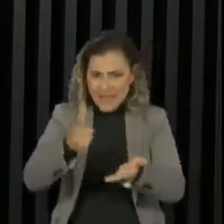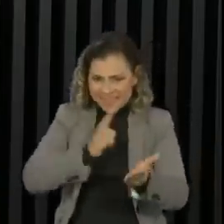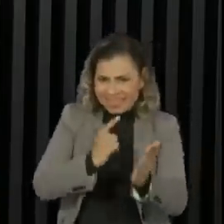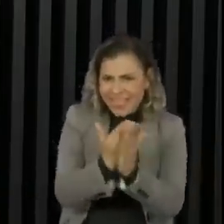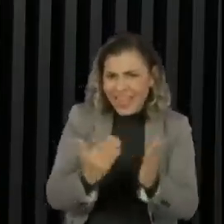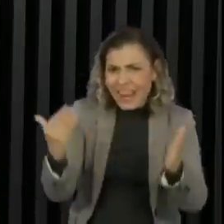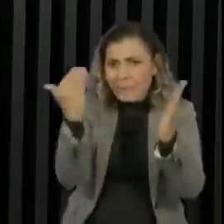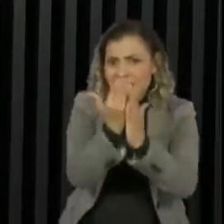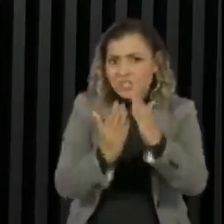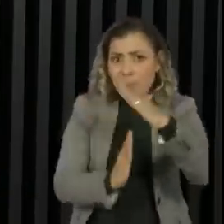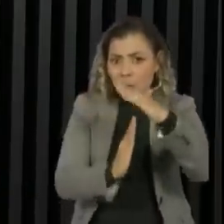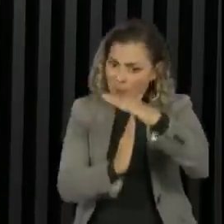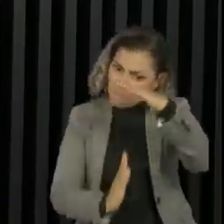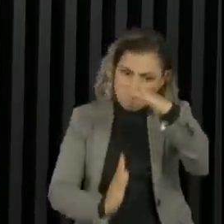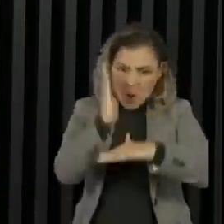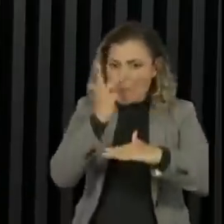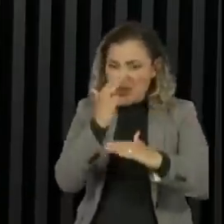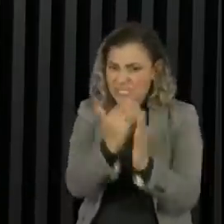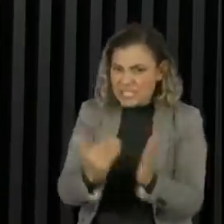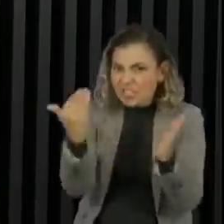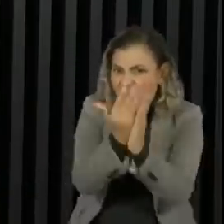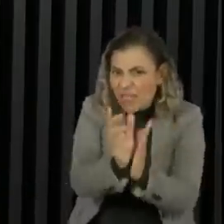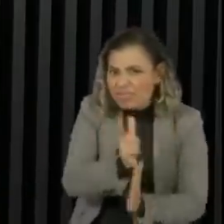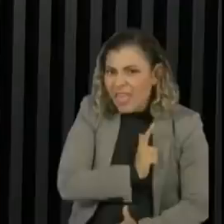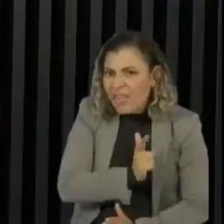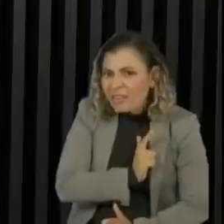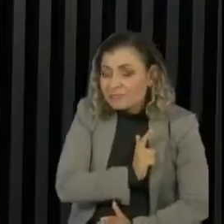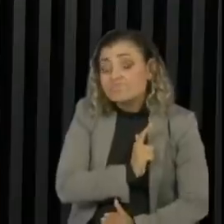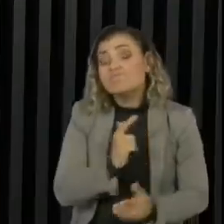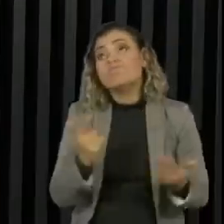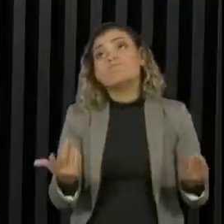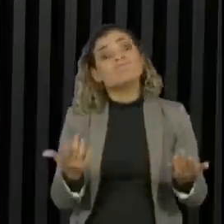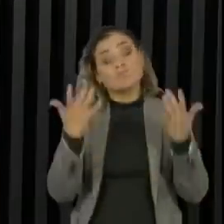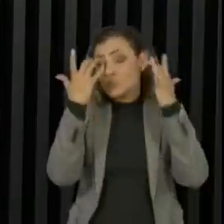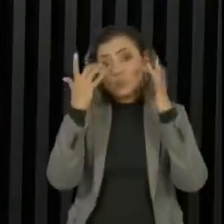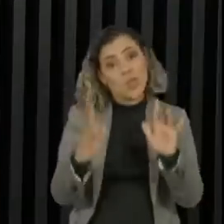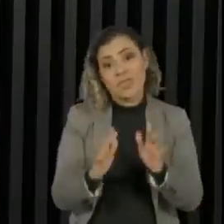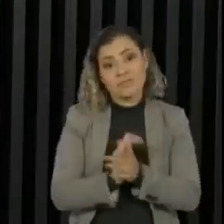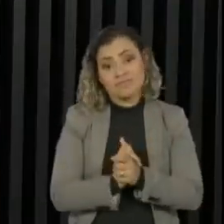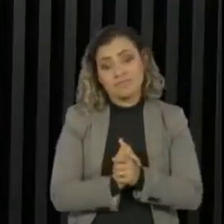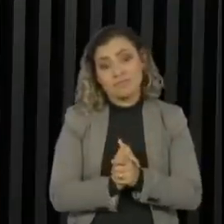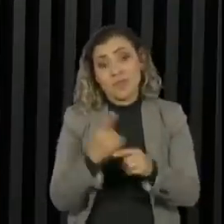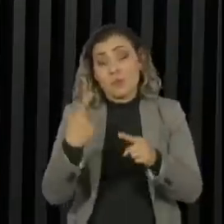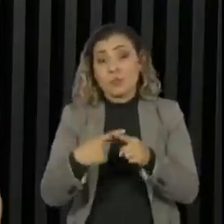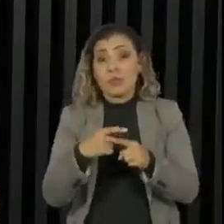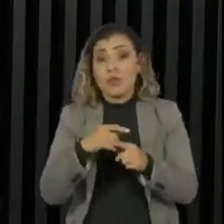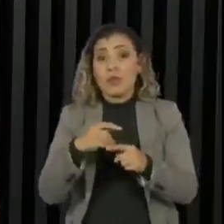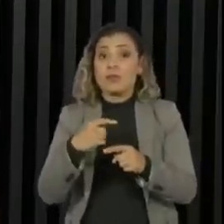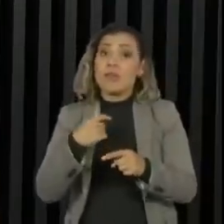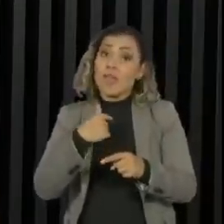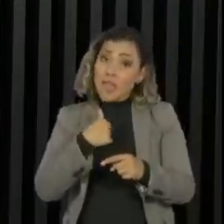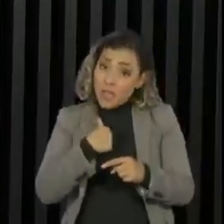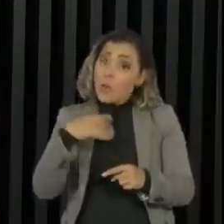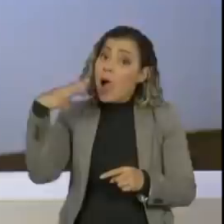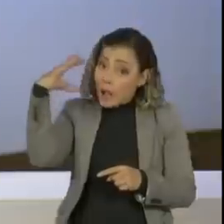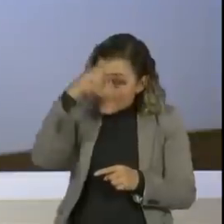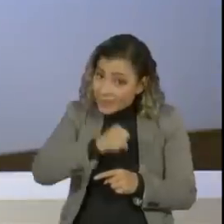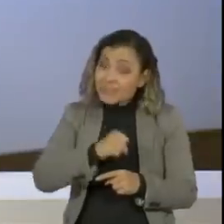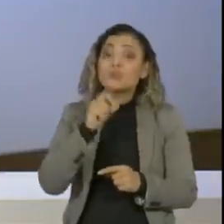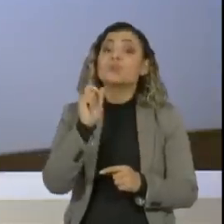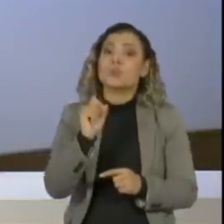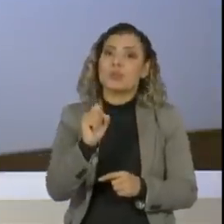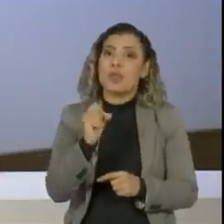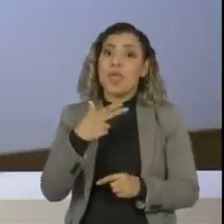quando a gente faz isso? Eu não sei. Eu prefiro dizer que não sei do que dar uma resposta que eu possa me arrepender depois. Isso é uma coisa que, ao longo da vida,